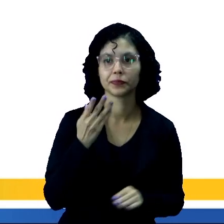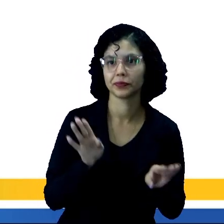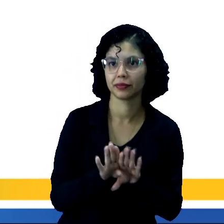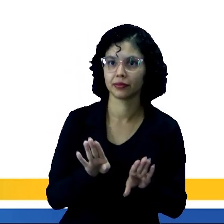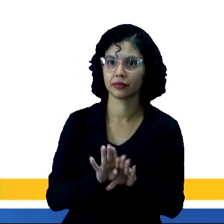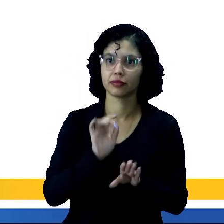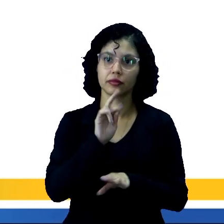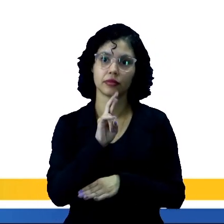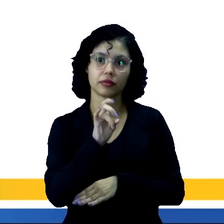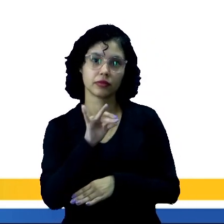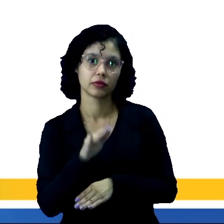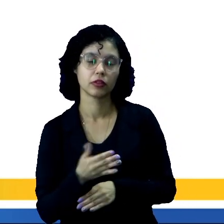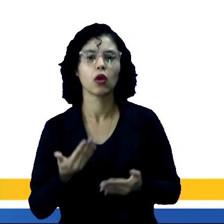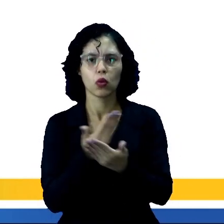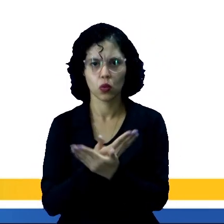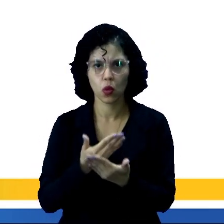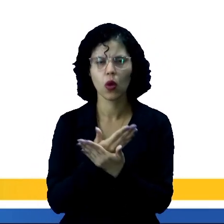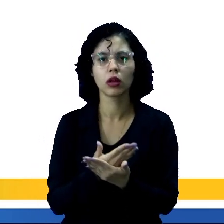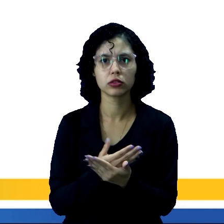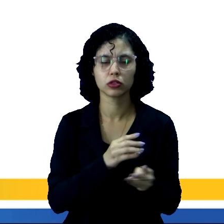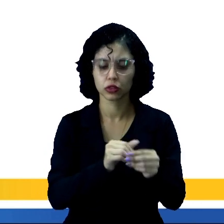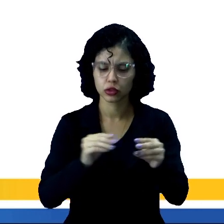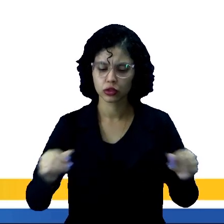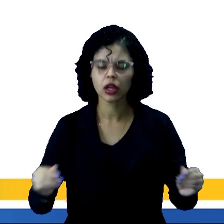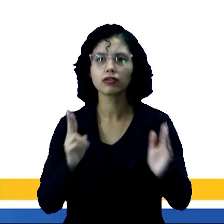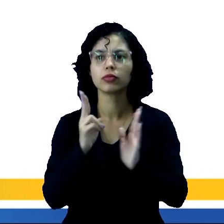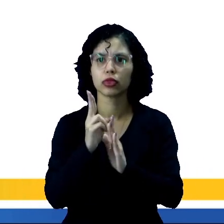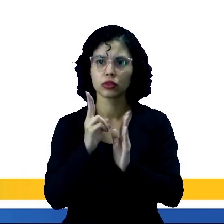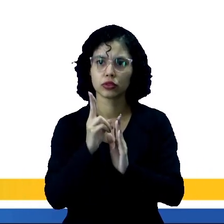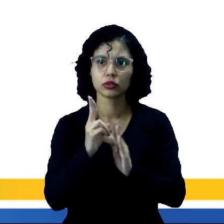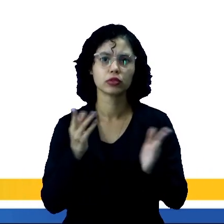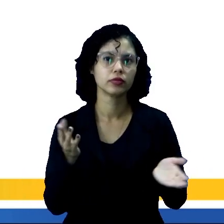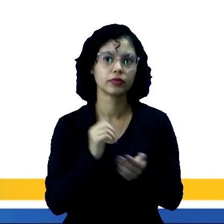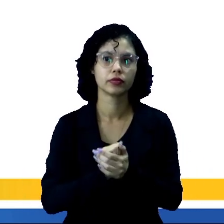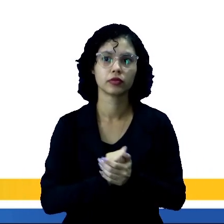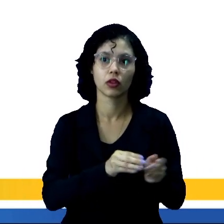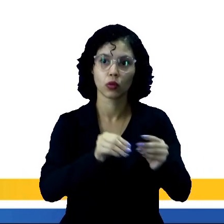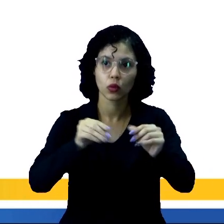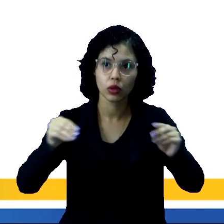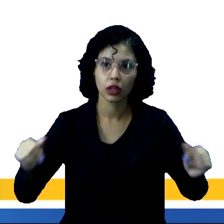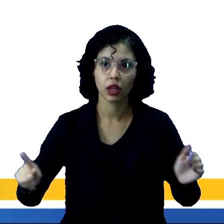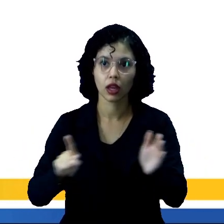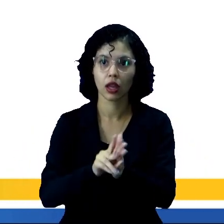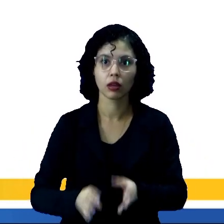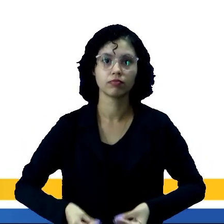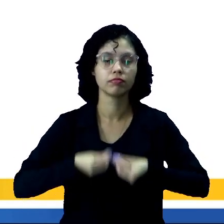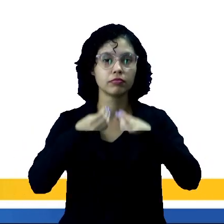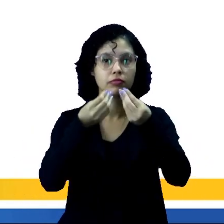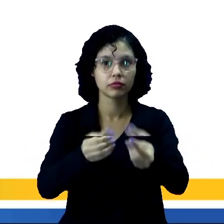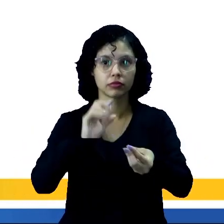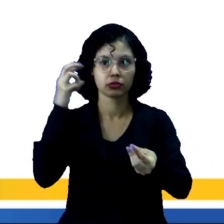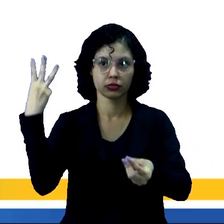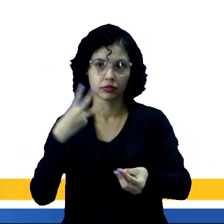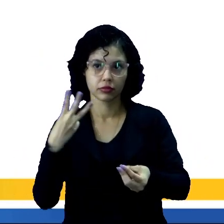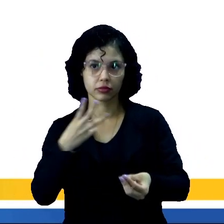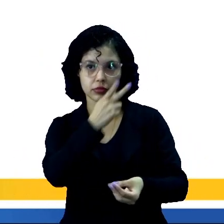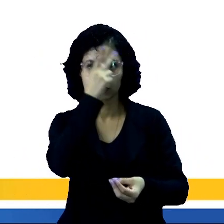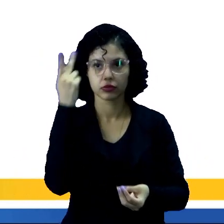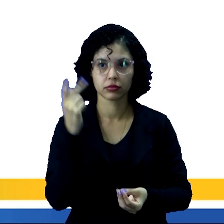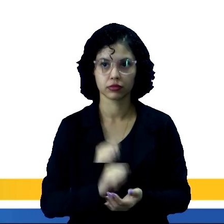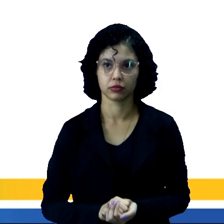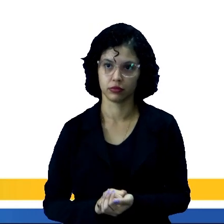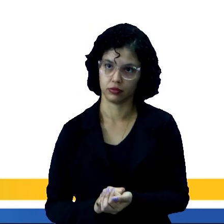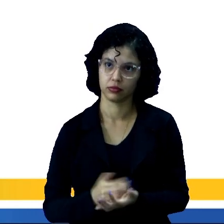de reservas indígenas, certamente você conhece esse termo, né? São terras doadas por terceiros ou